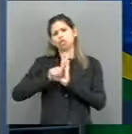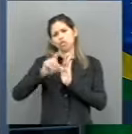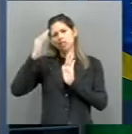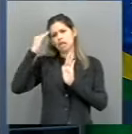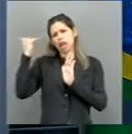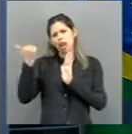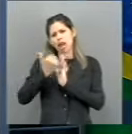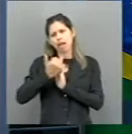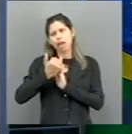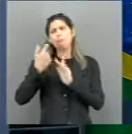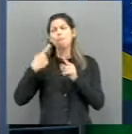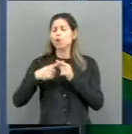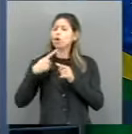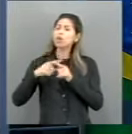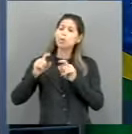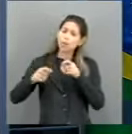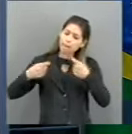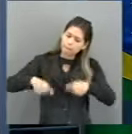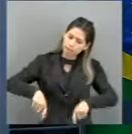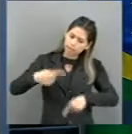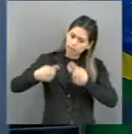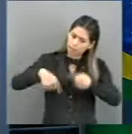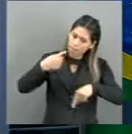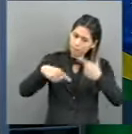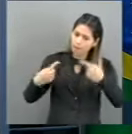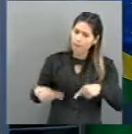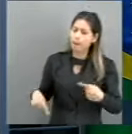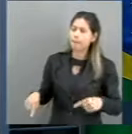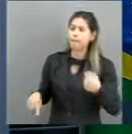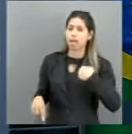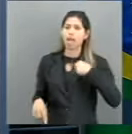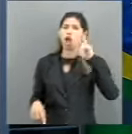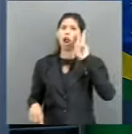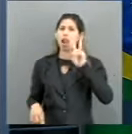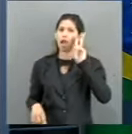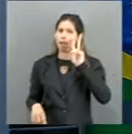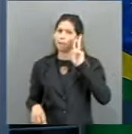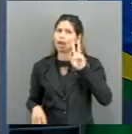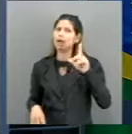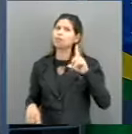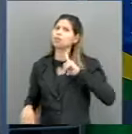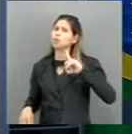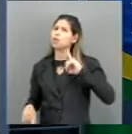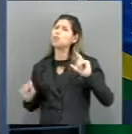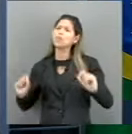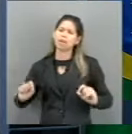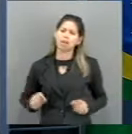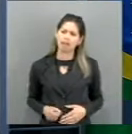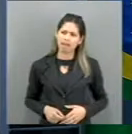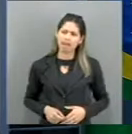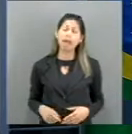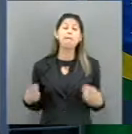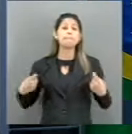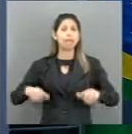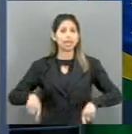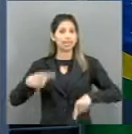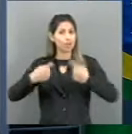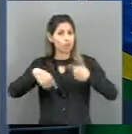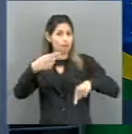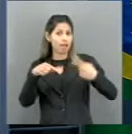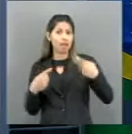estados. E estou debatendo, e estou me lembrando aqui, que me vem num cenário, na minha frente, o debate entre os